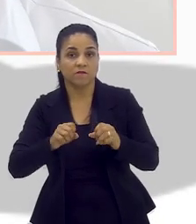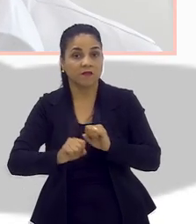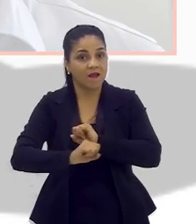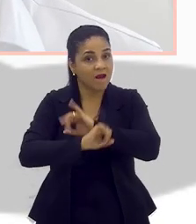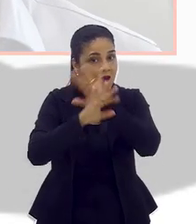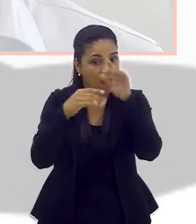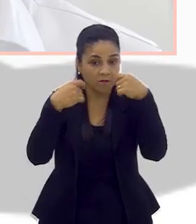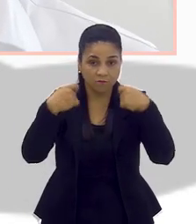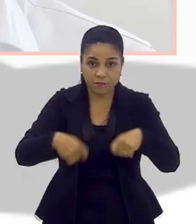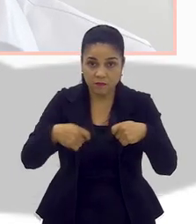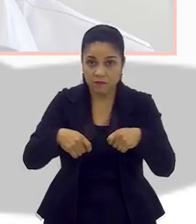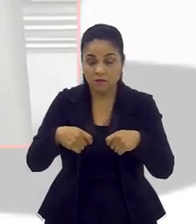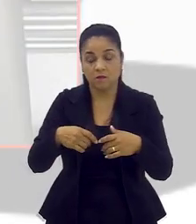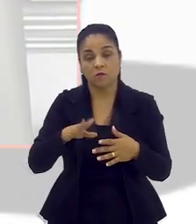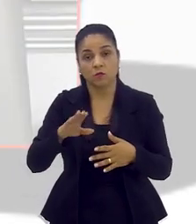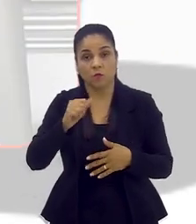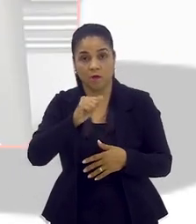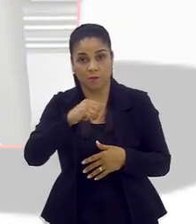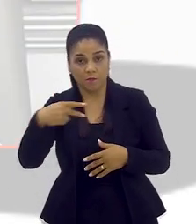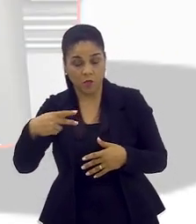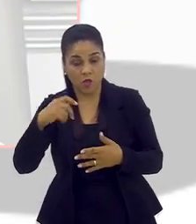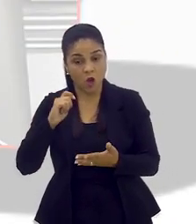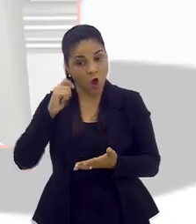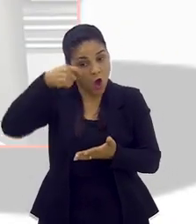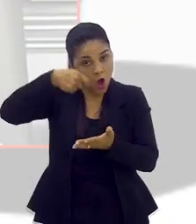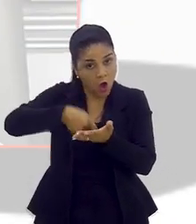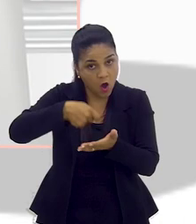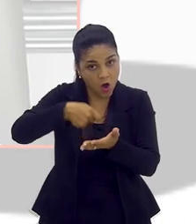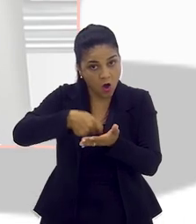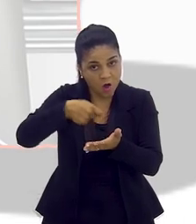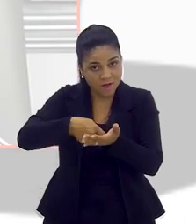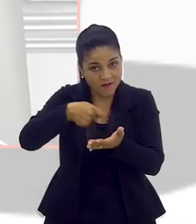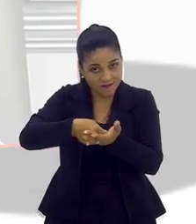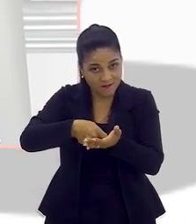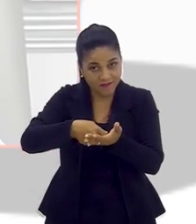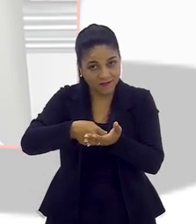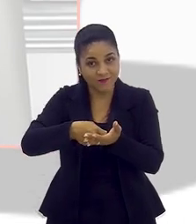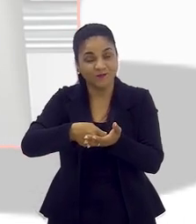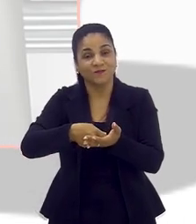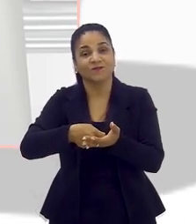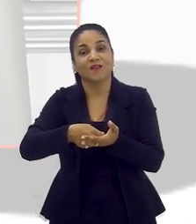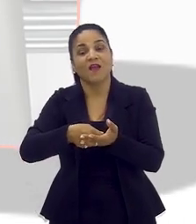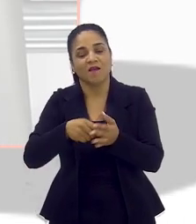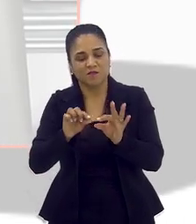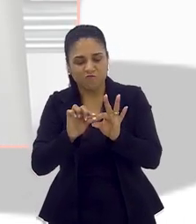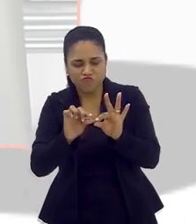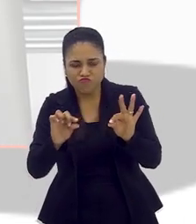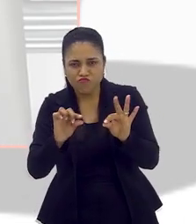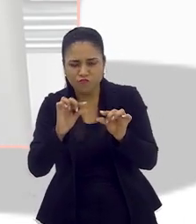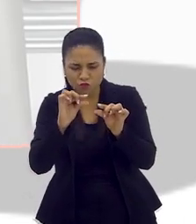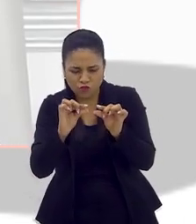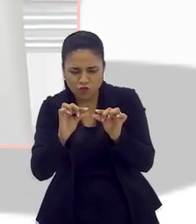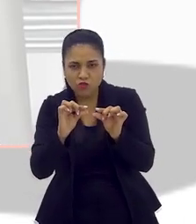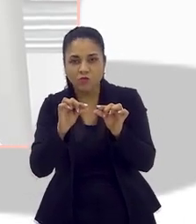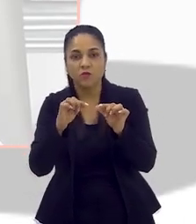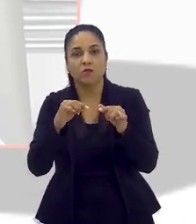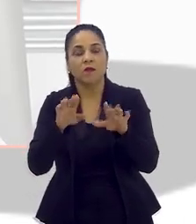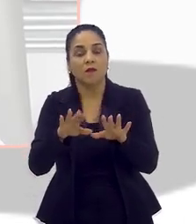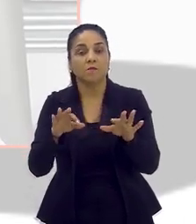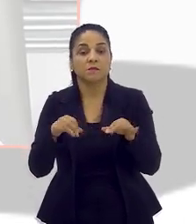preciso deixar claro, porque quando você obriga o aplicativo a fazer alguma coisa, geralmente ele bota na letrinha miúda lá embaixo, preciso deixar claro, assim que o cara